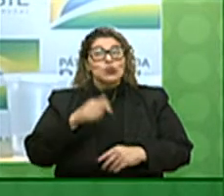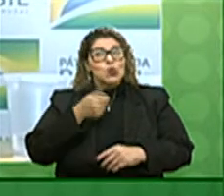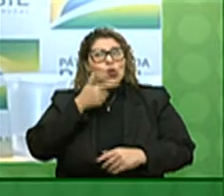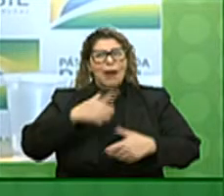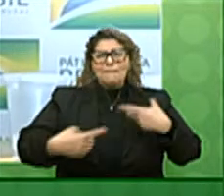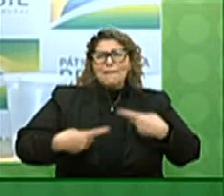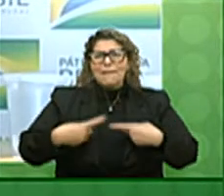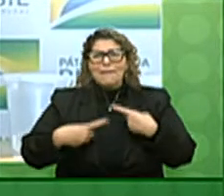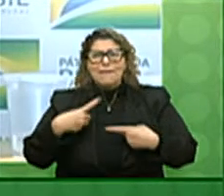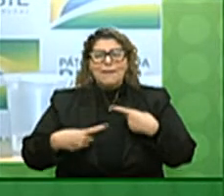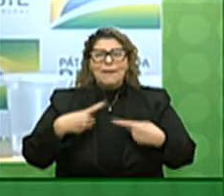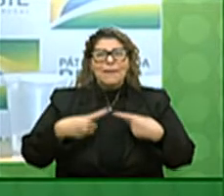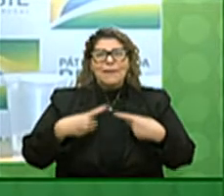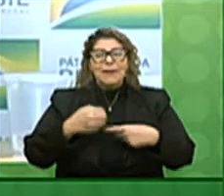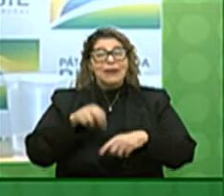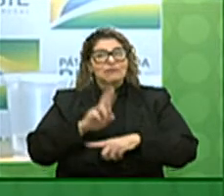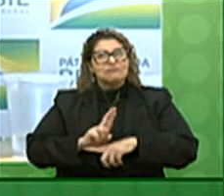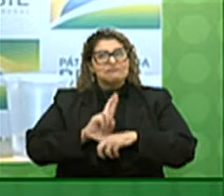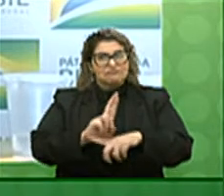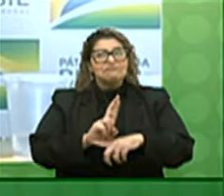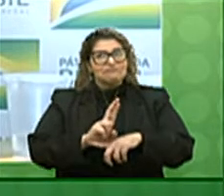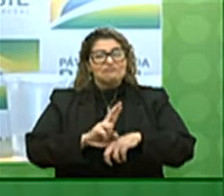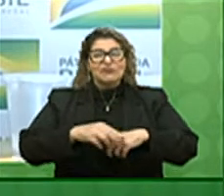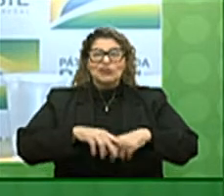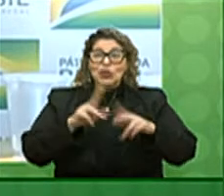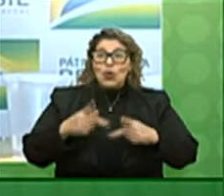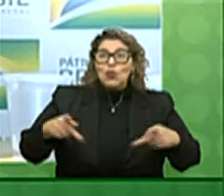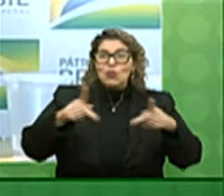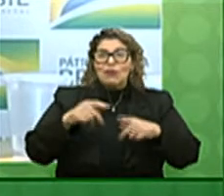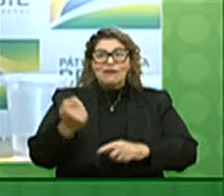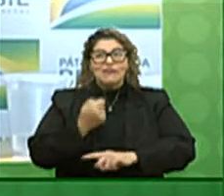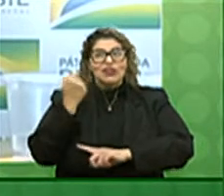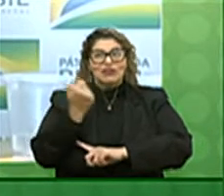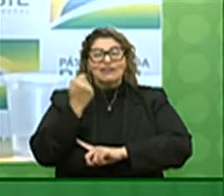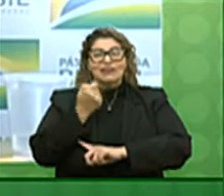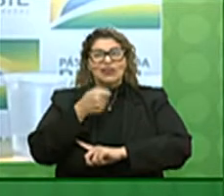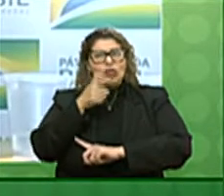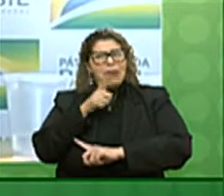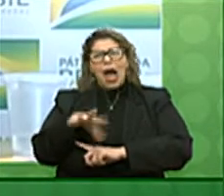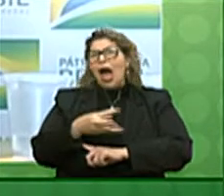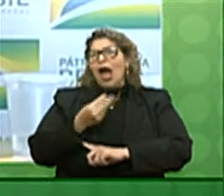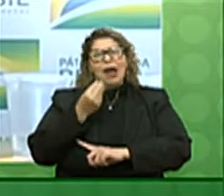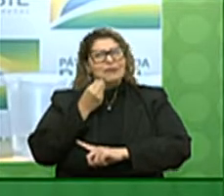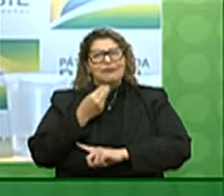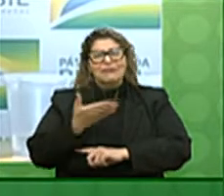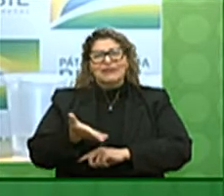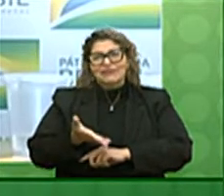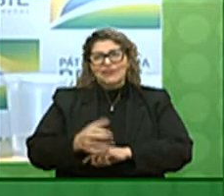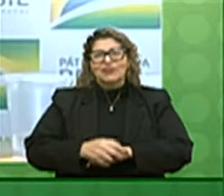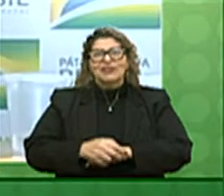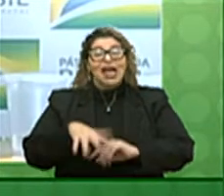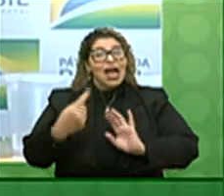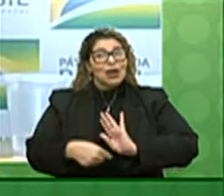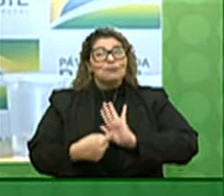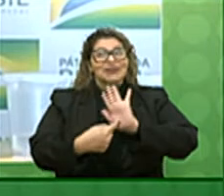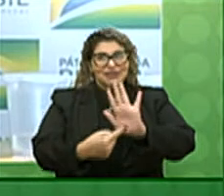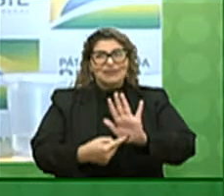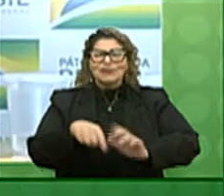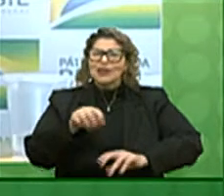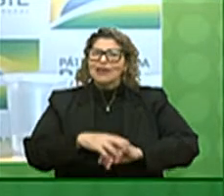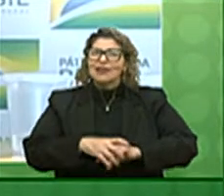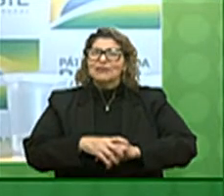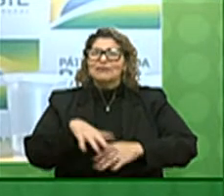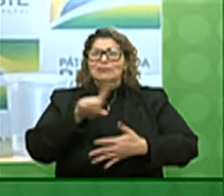dialogar com os representantes do povo do Rio Grande do Sul e também, obviamente, poder apresentar algumas